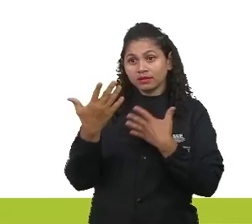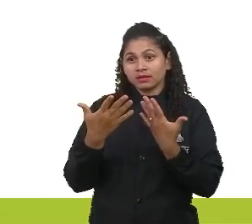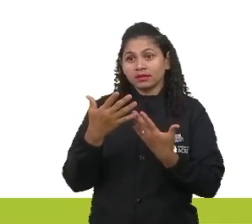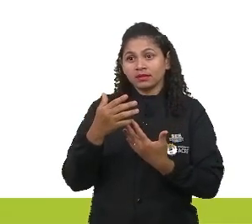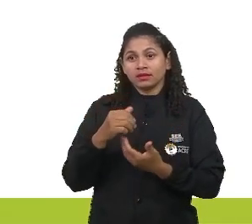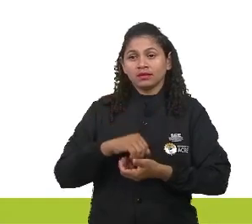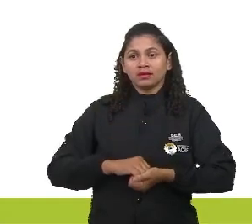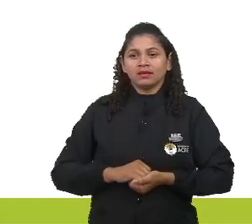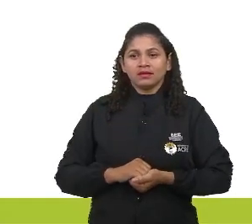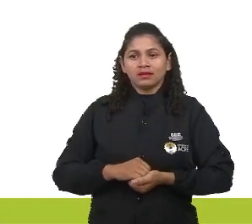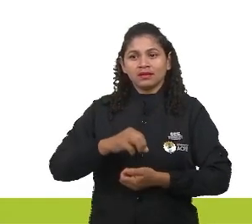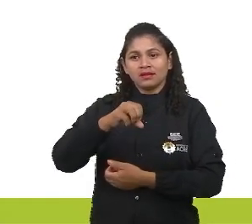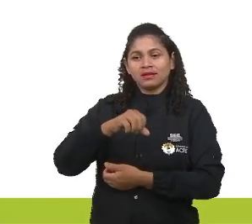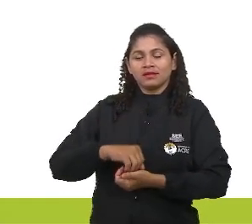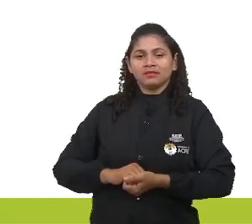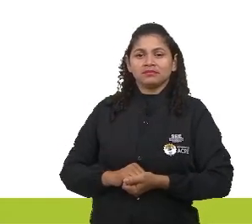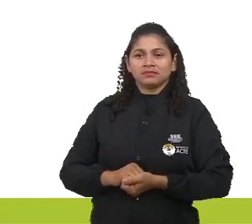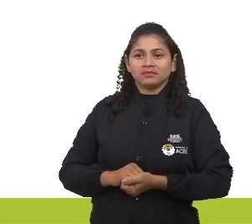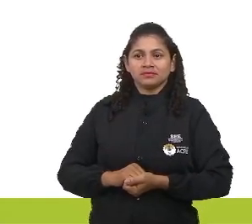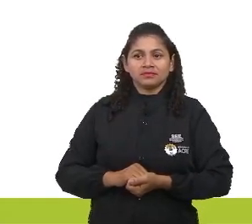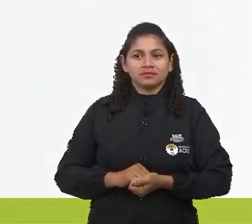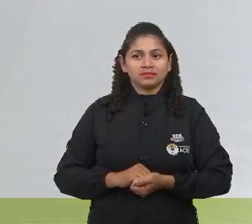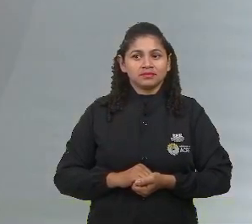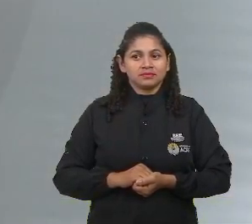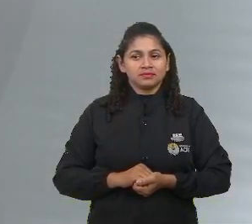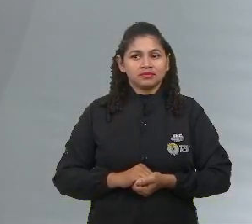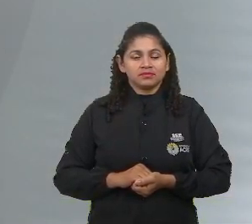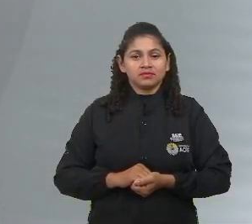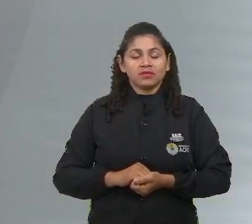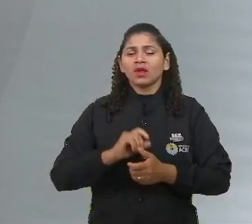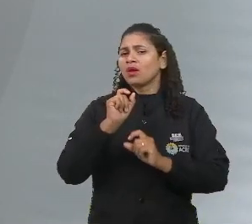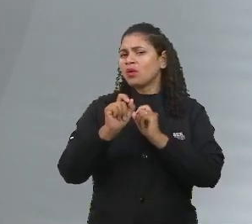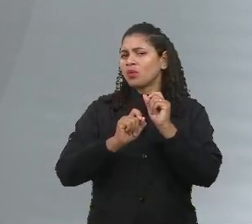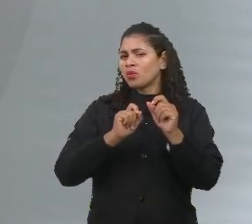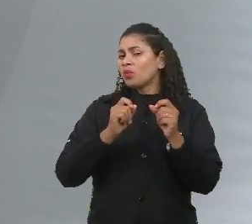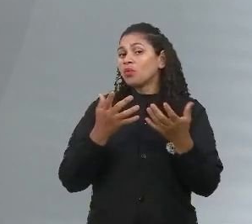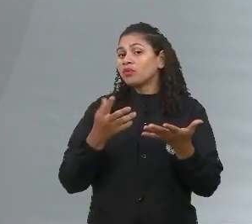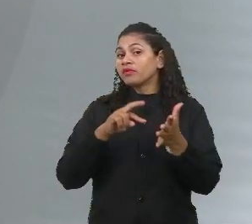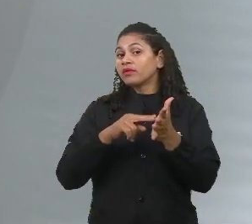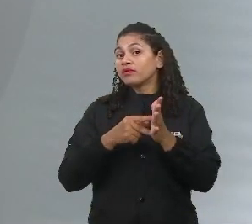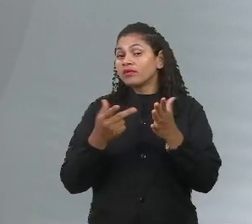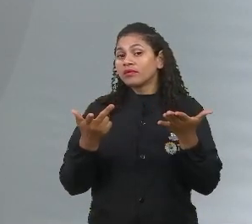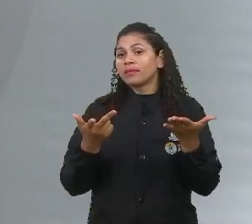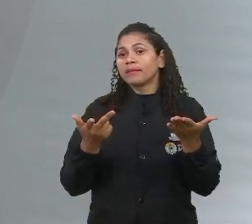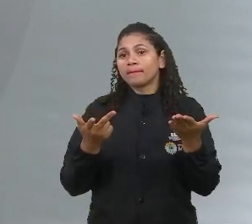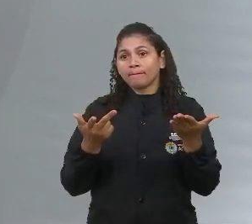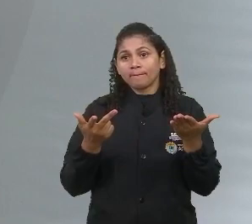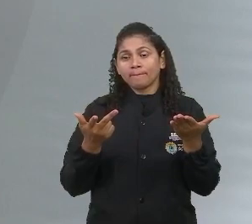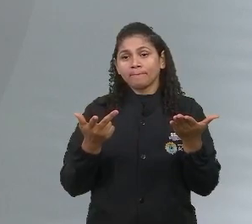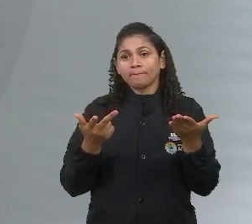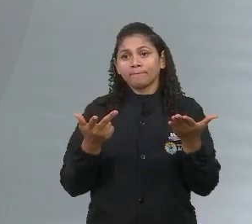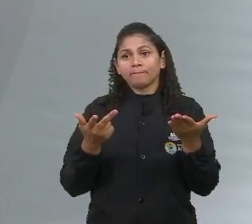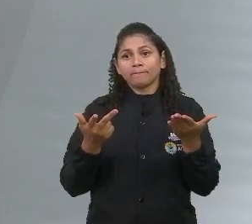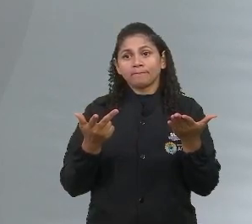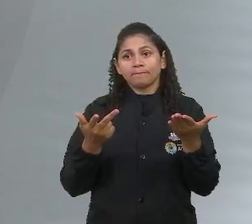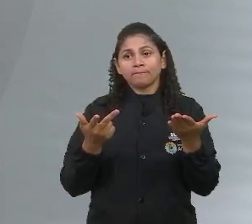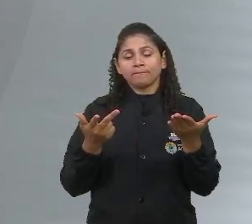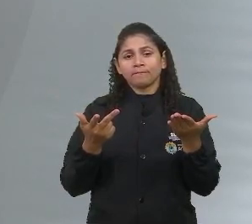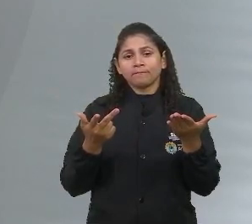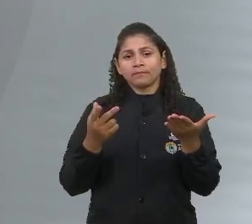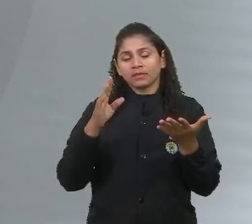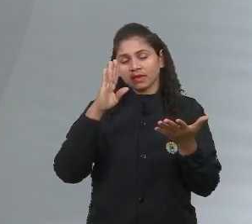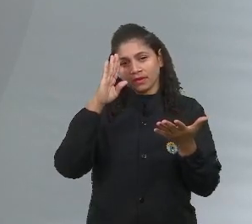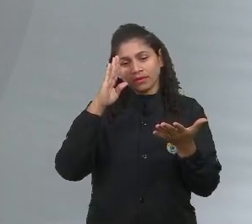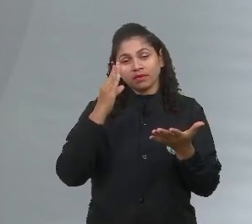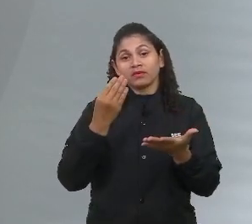Mensana, incorpore sano. Nada mais é do que mensa, corpção. Simples